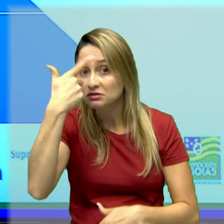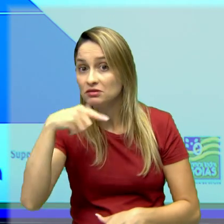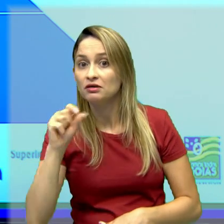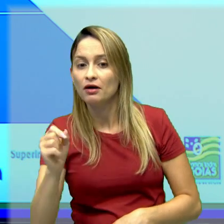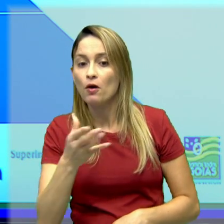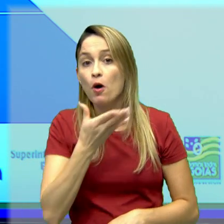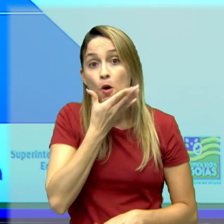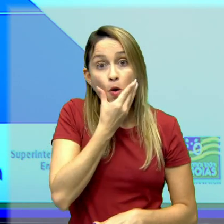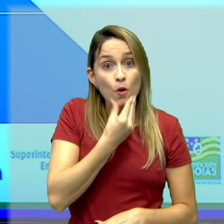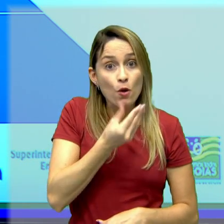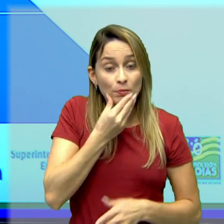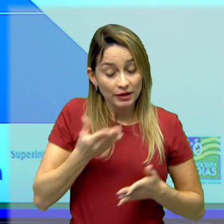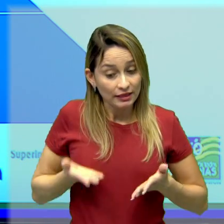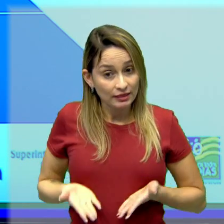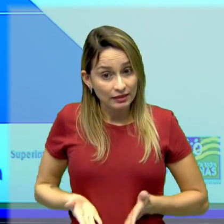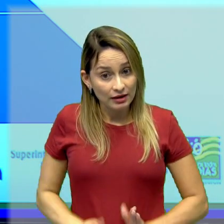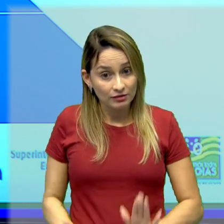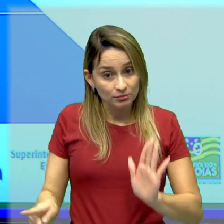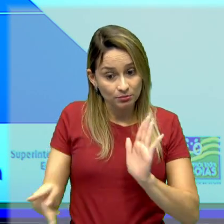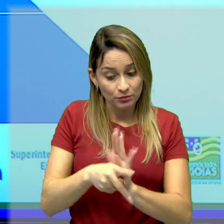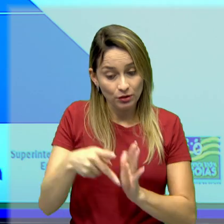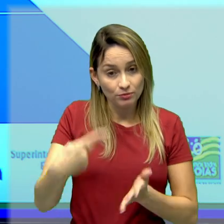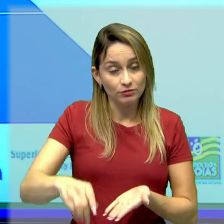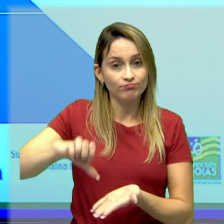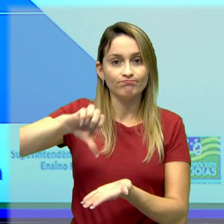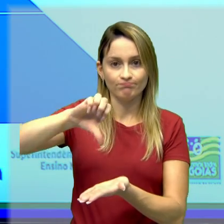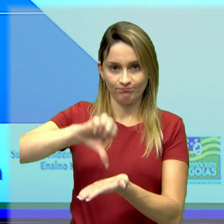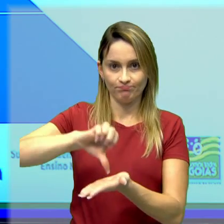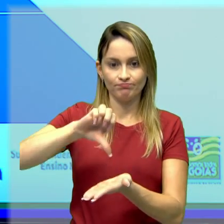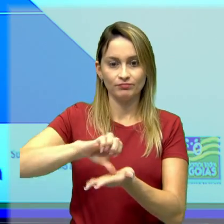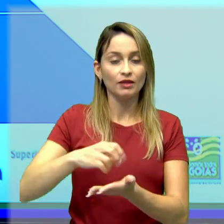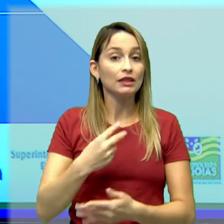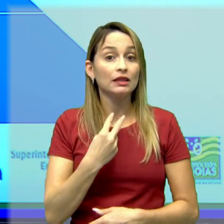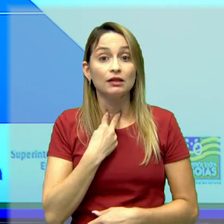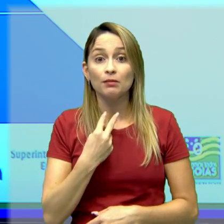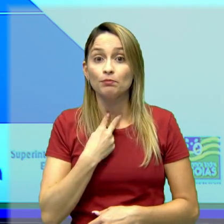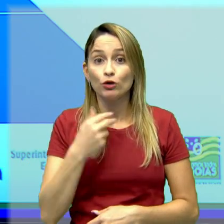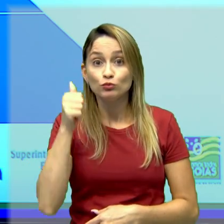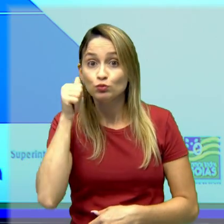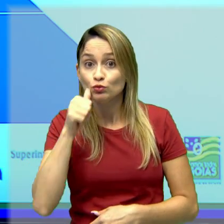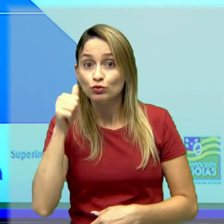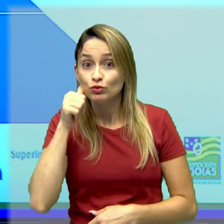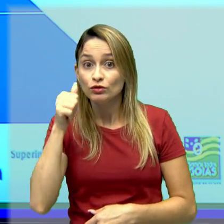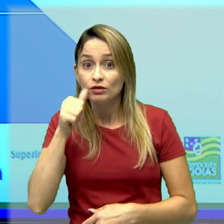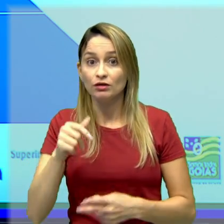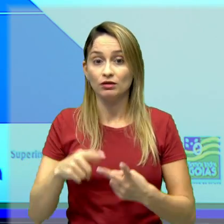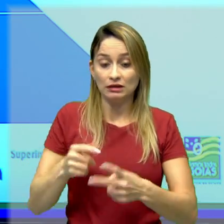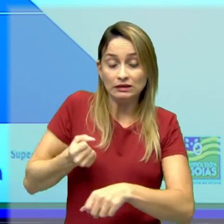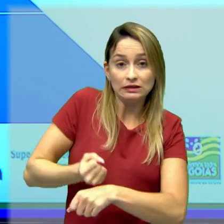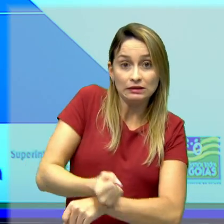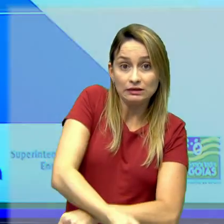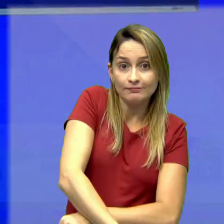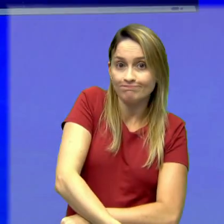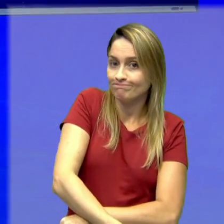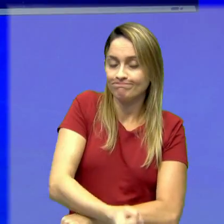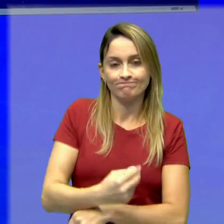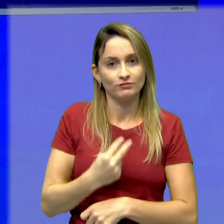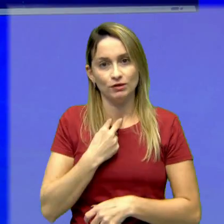atenienses. Então estariam de fora as mulheres e logicamente os escravos, que eram estrangeiros, prisioneiros de guerra.